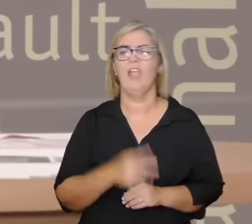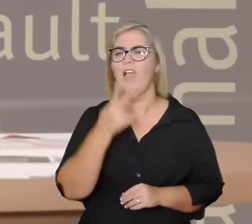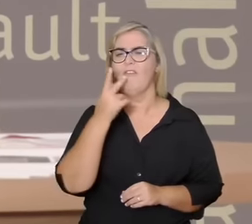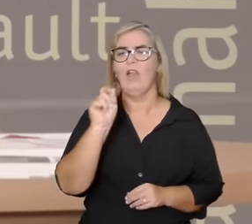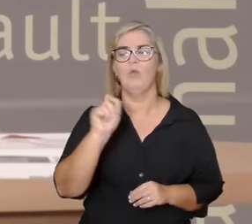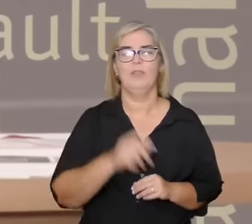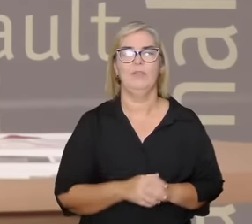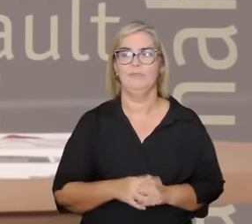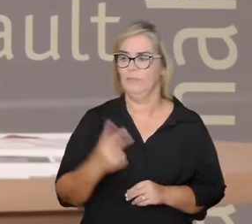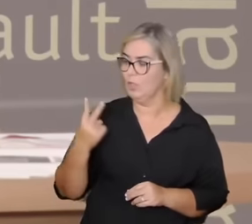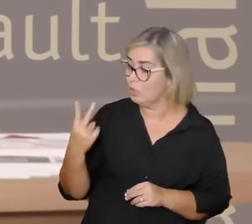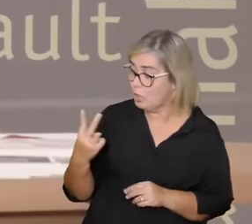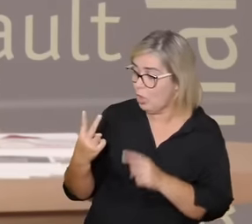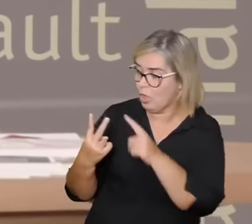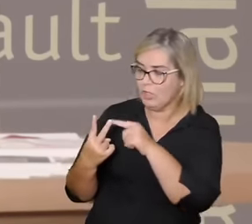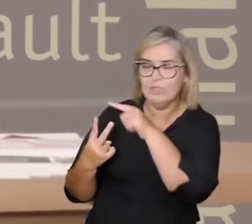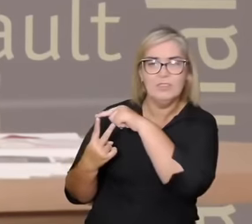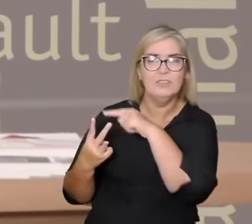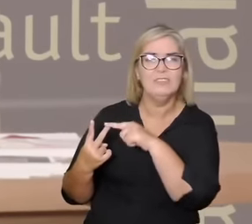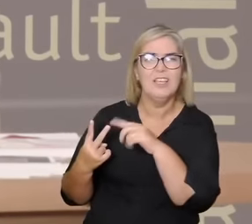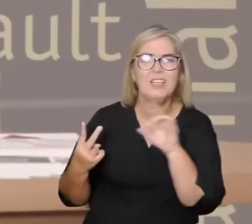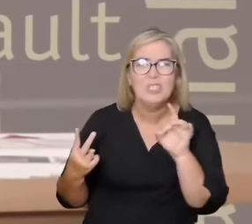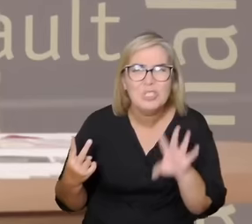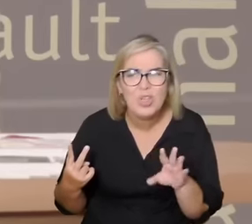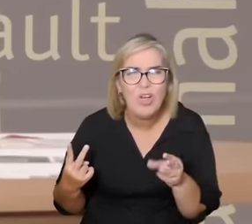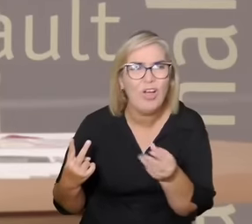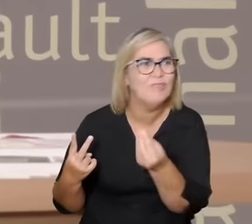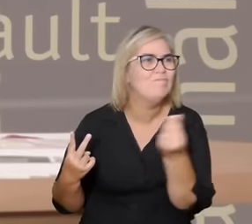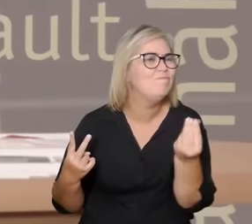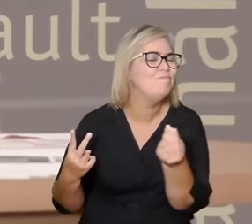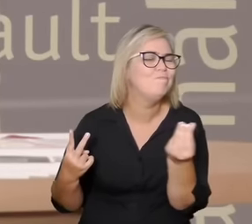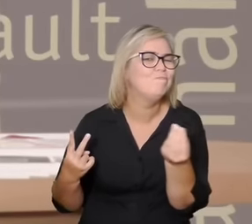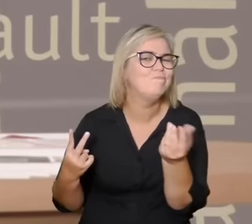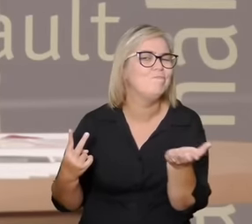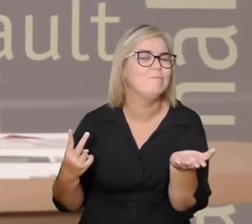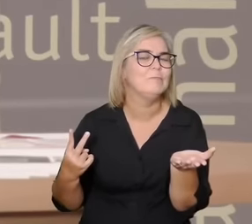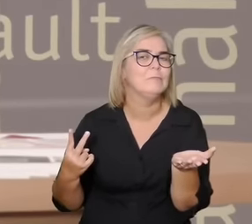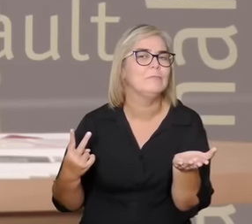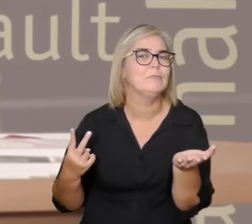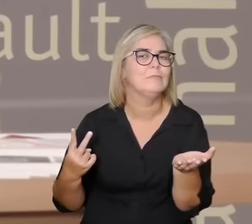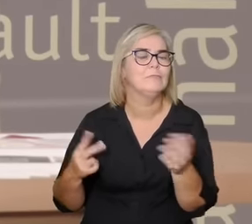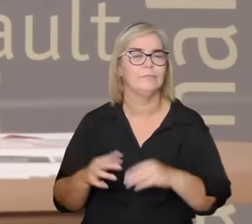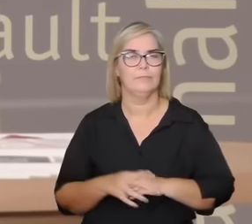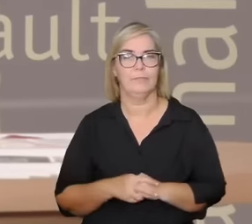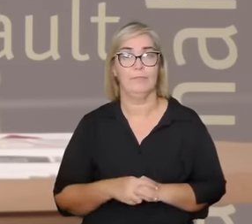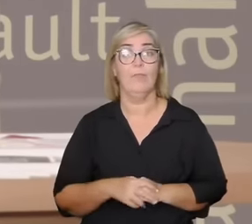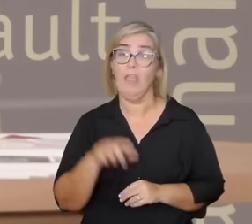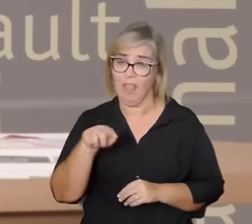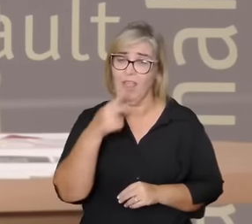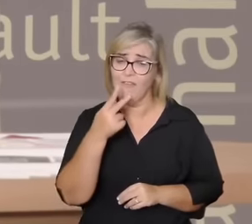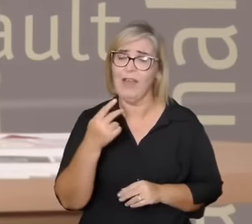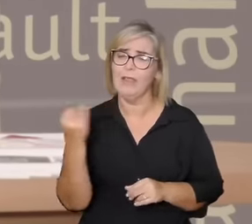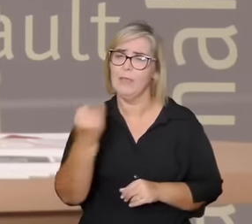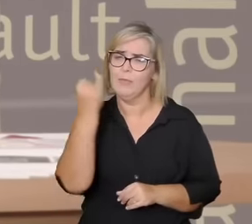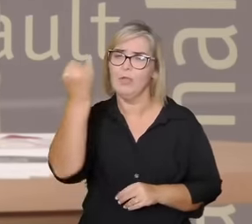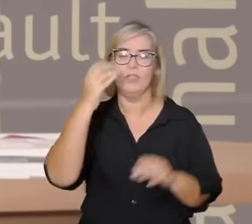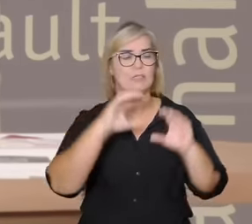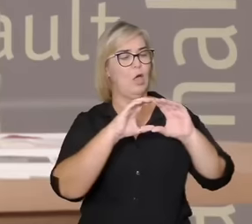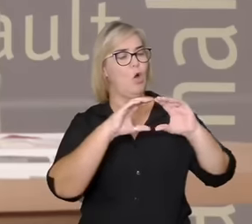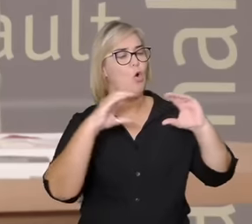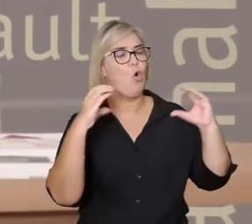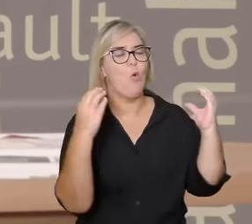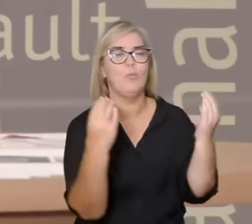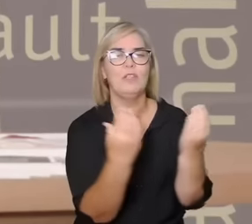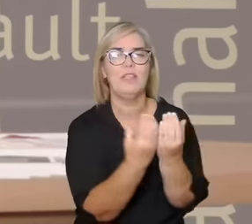pode ser tudo para alguém e ela fala da importância da comunidade da importância do ritual